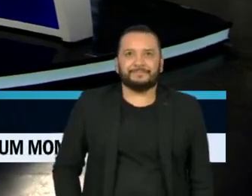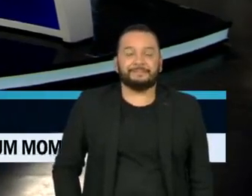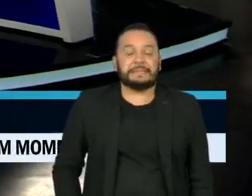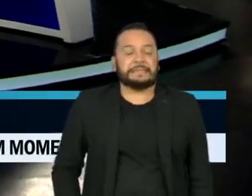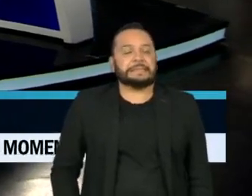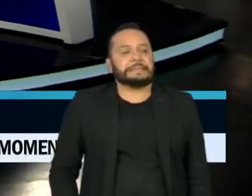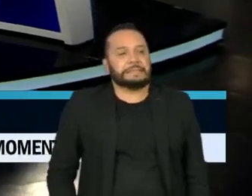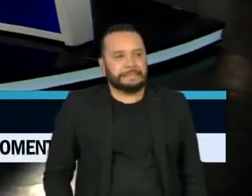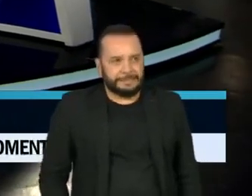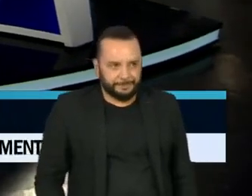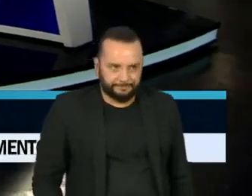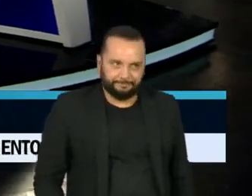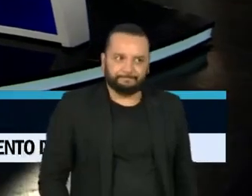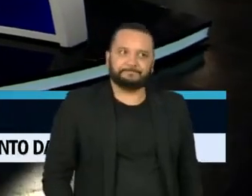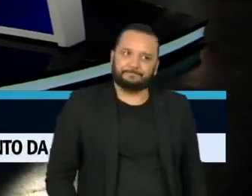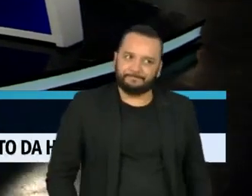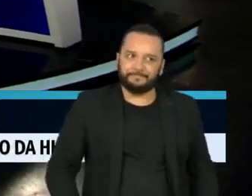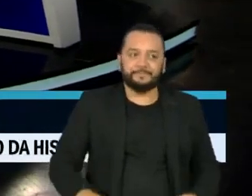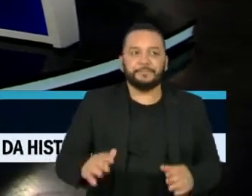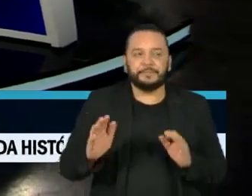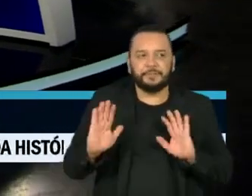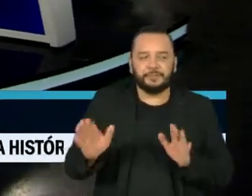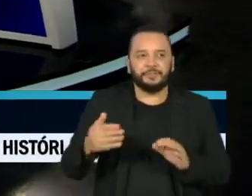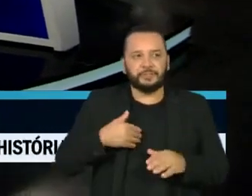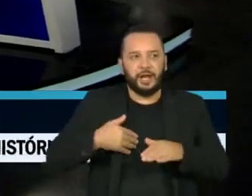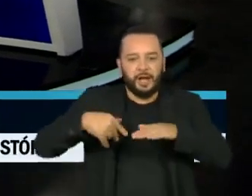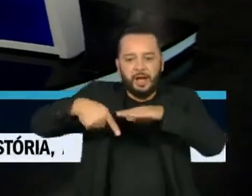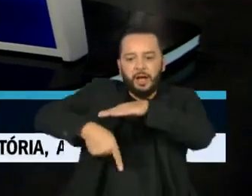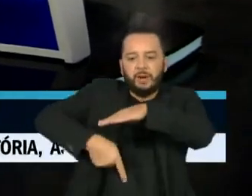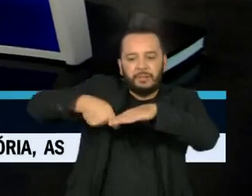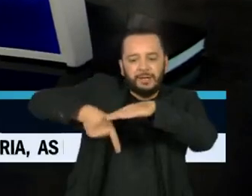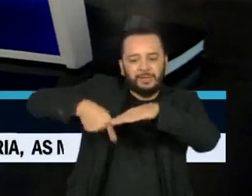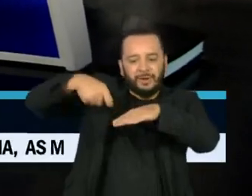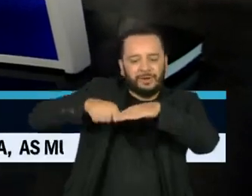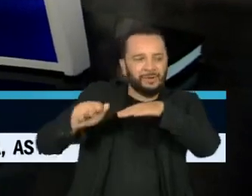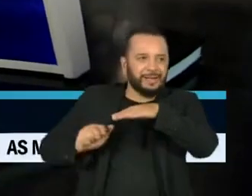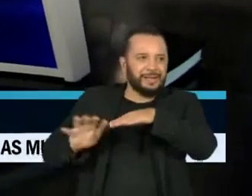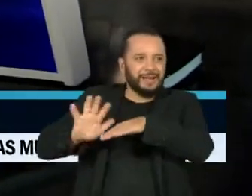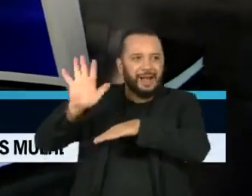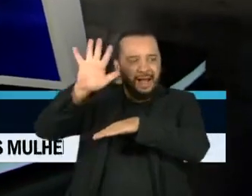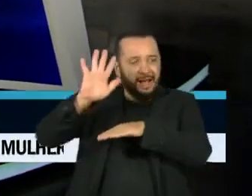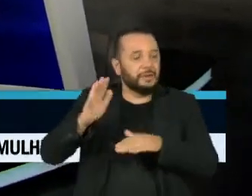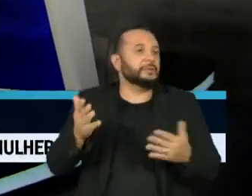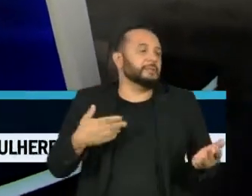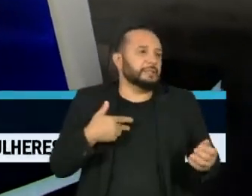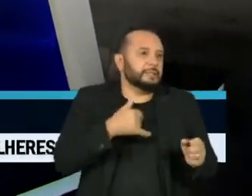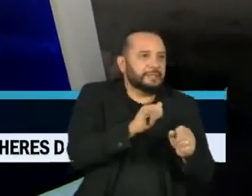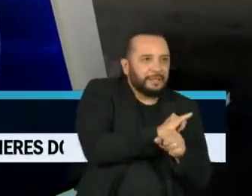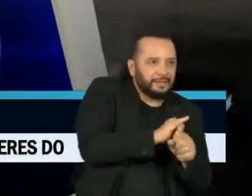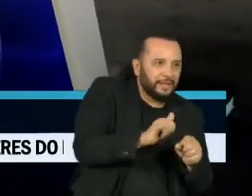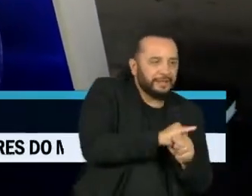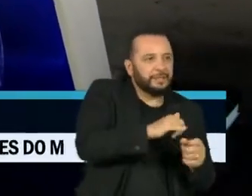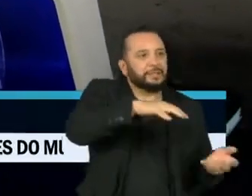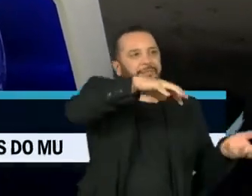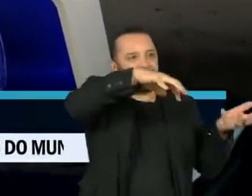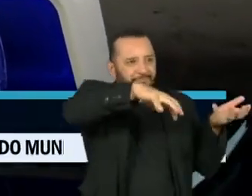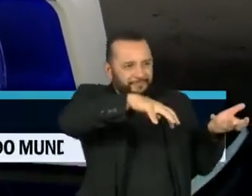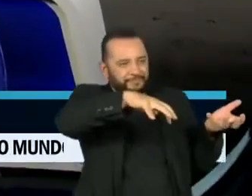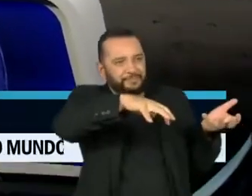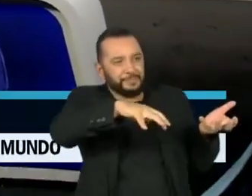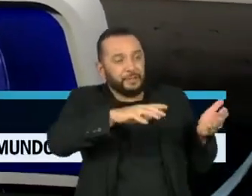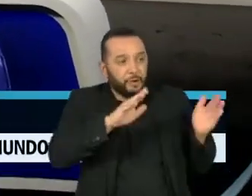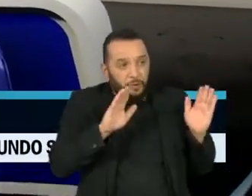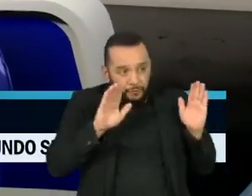Com o preço do petróleo batendo na inflação, os canhões, tanto do Congresso como do Planalto, estão voltados para a direção da Petrobras, Vera.